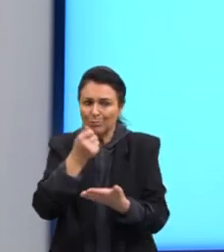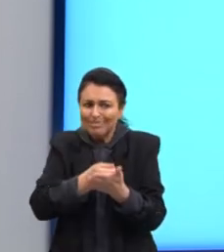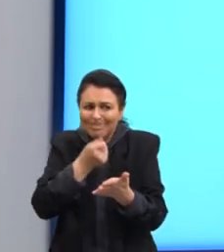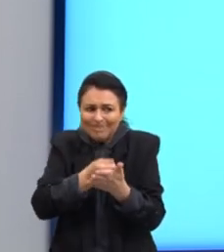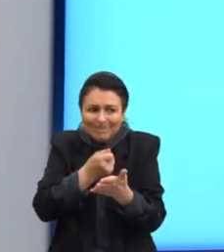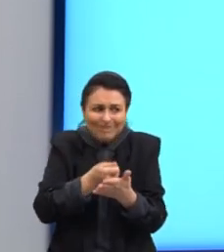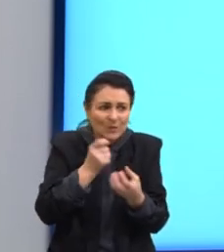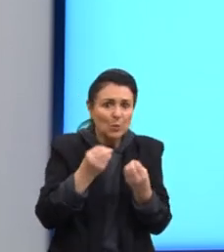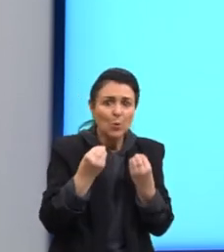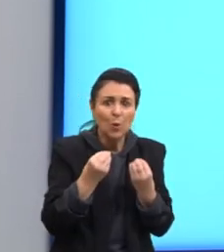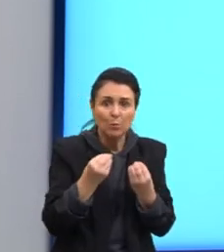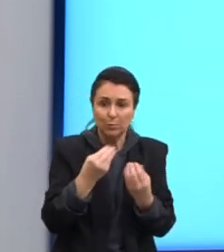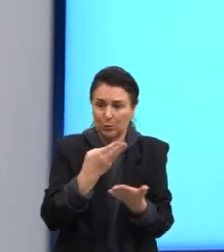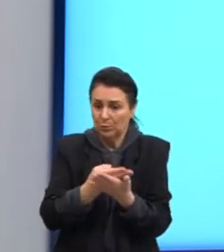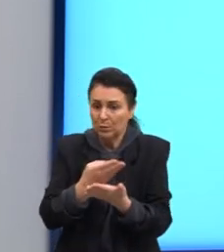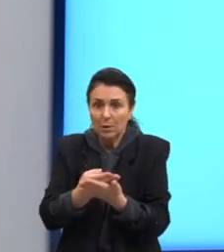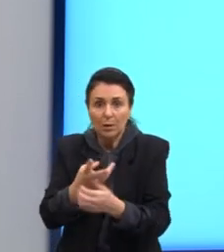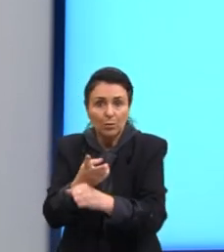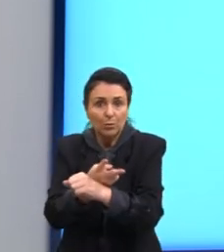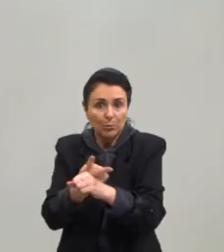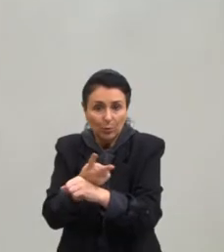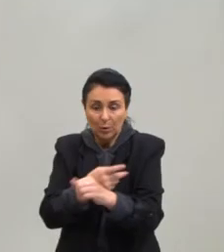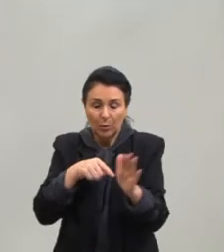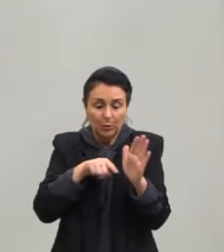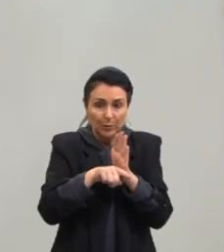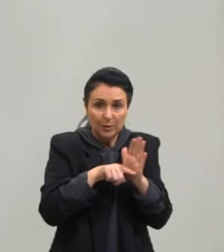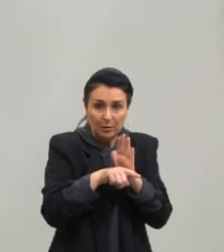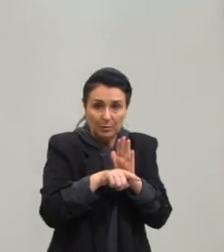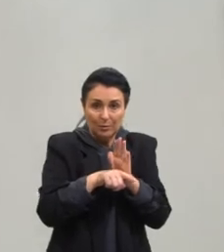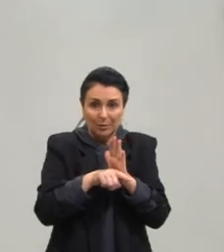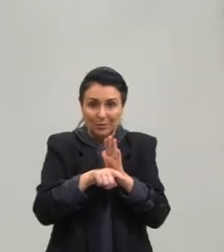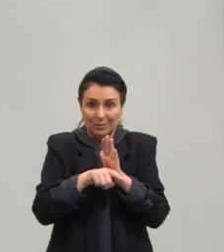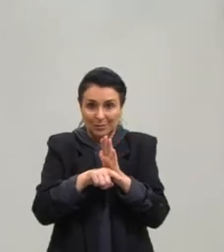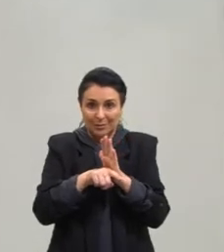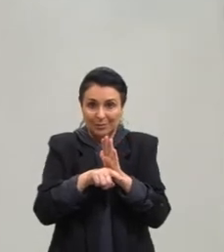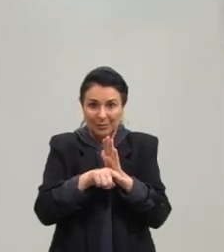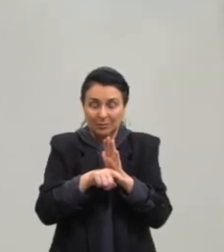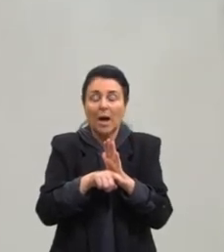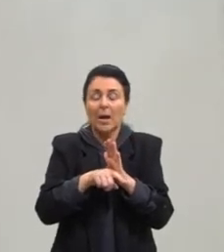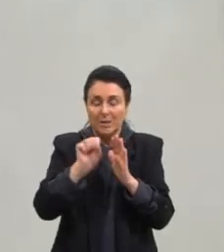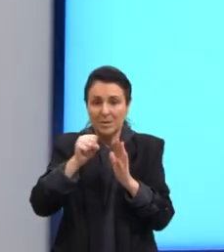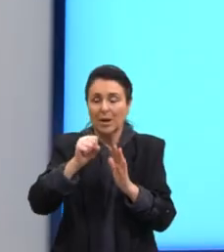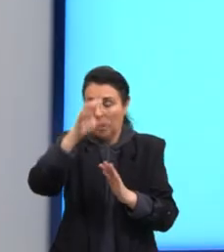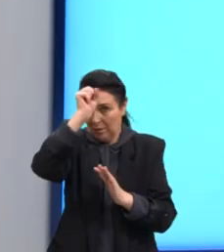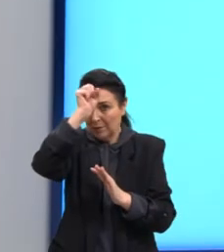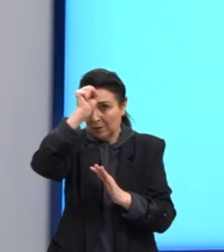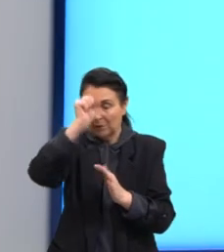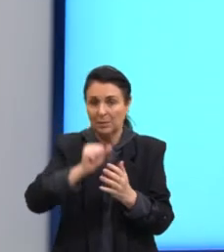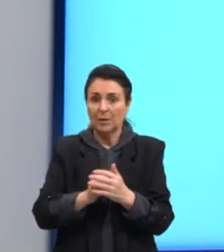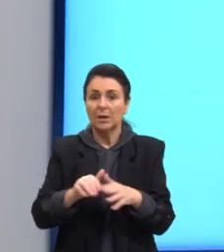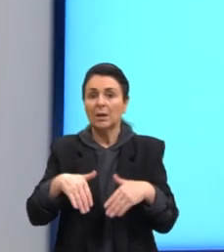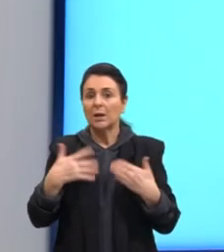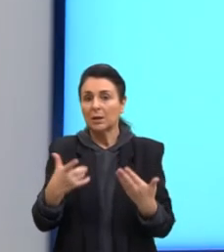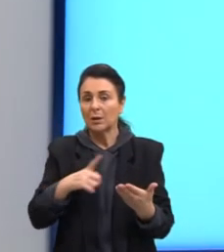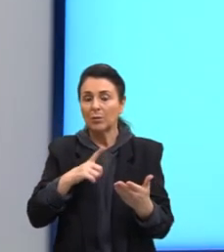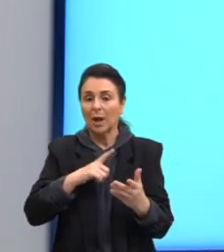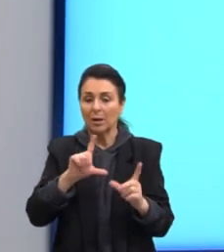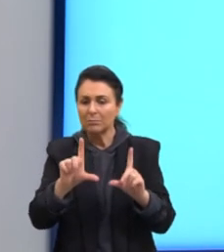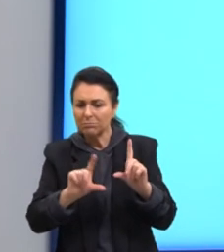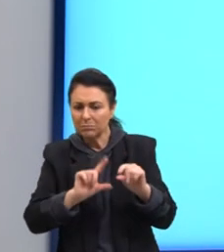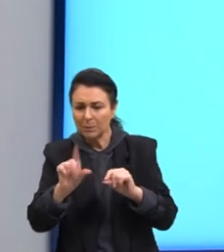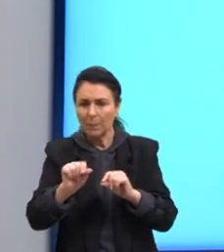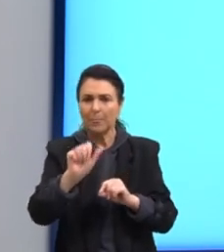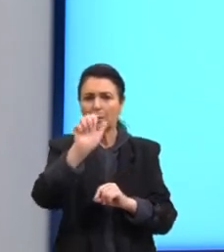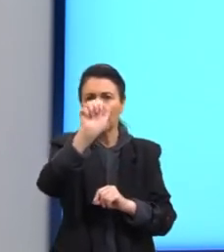recurso pra compreender. O que significa aquela palavra? Eu não entendo, mas eu vou tentar saber com mais detalhes. Certo? Ok? Então, nós temos as alternativas